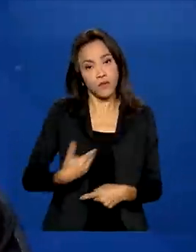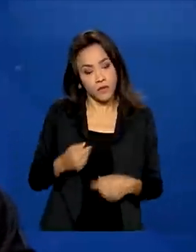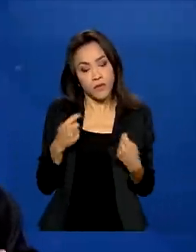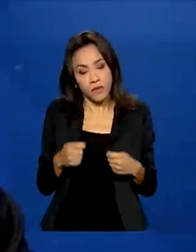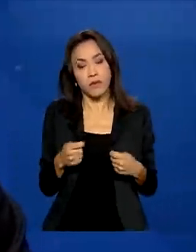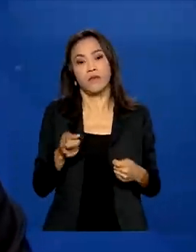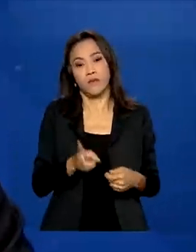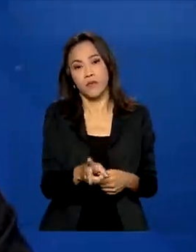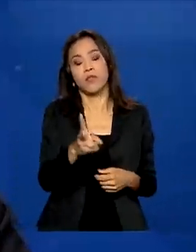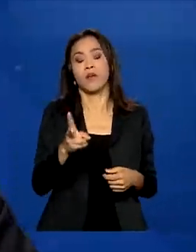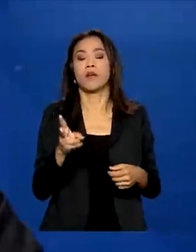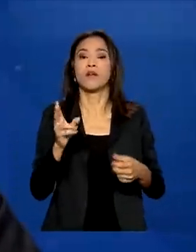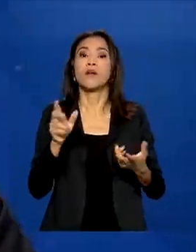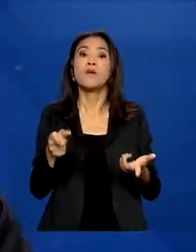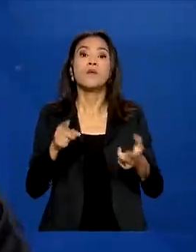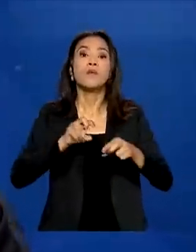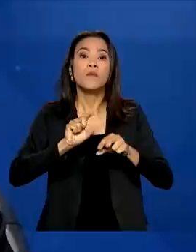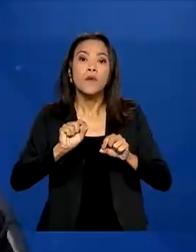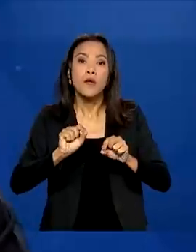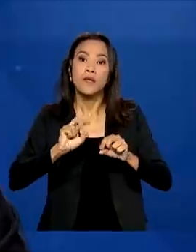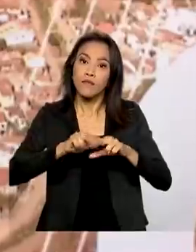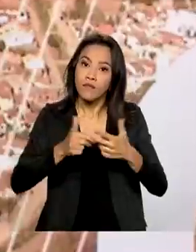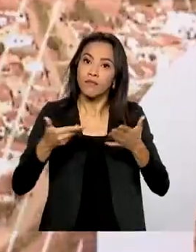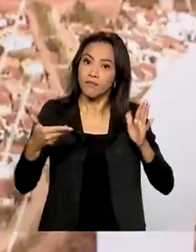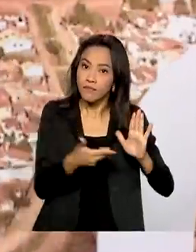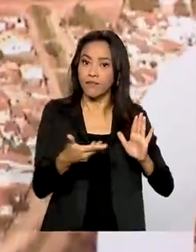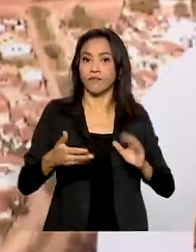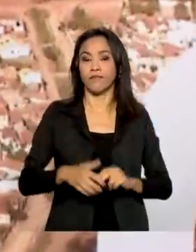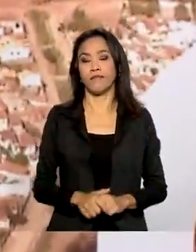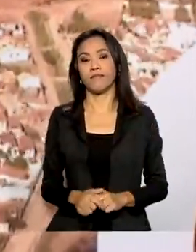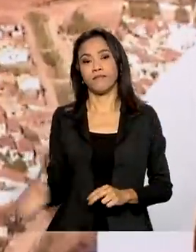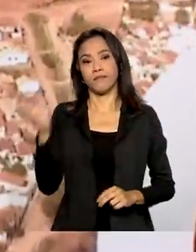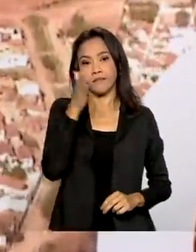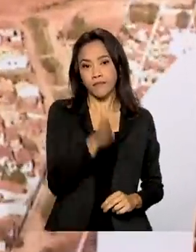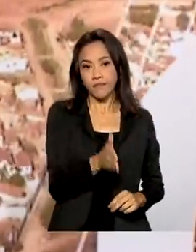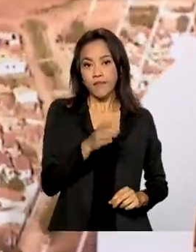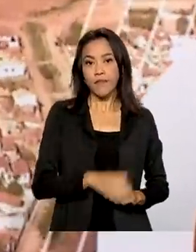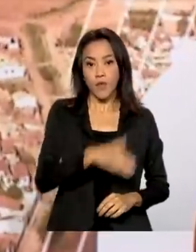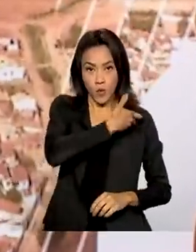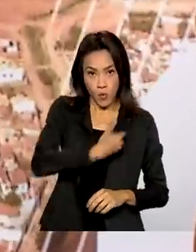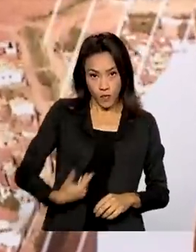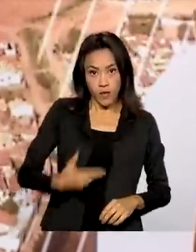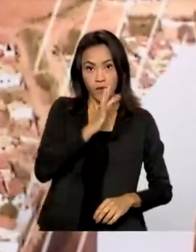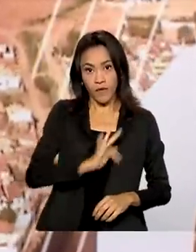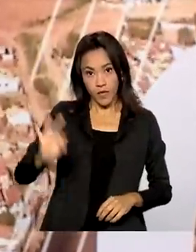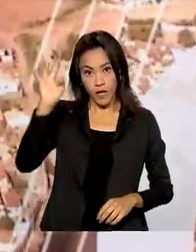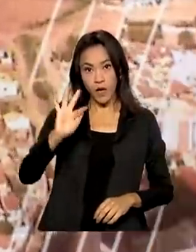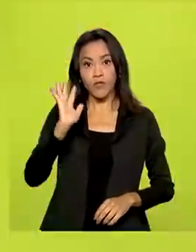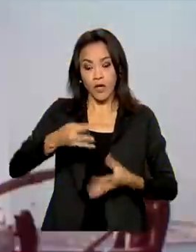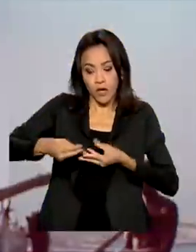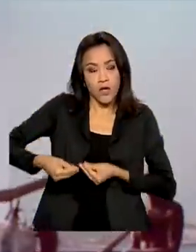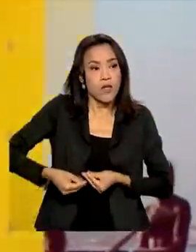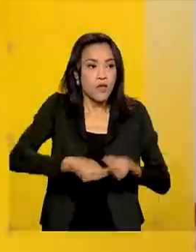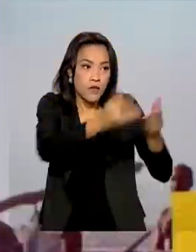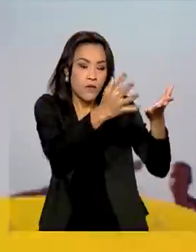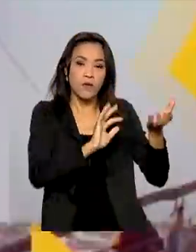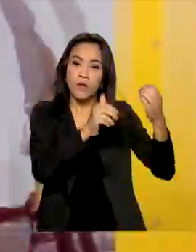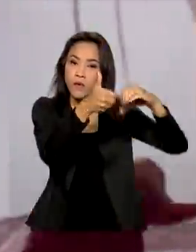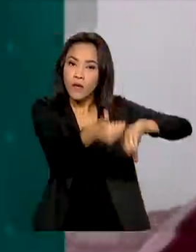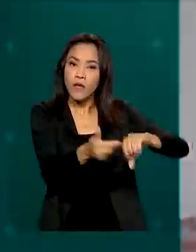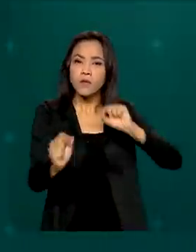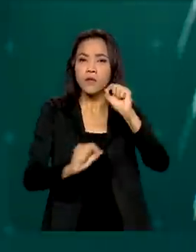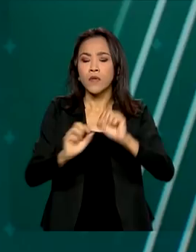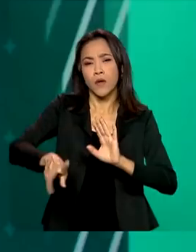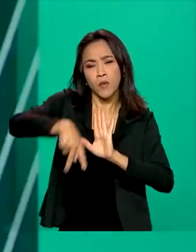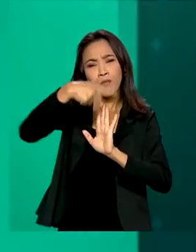continuidade em decorrência da SPIN. O governo federal já enviou ao Congresso Nacional o projeto de